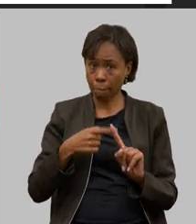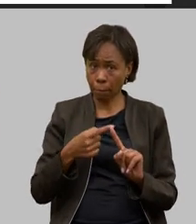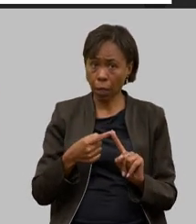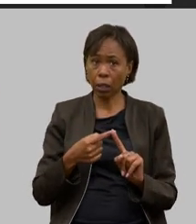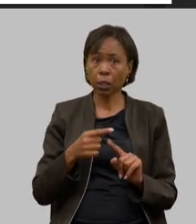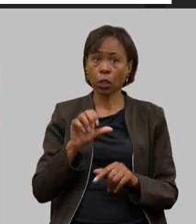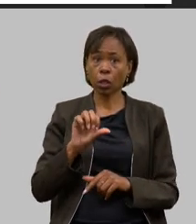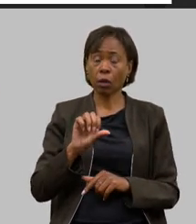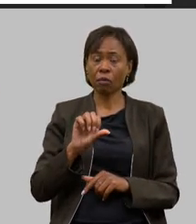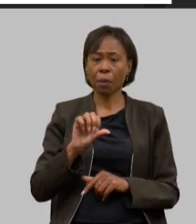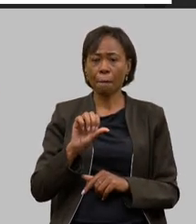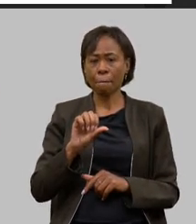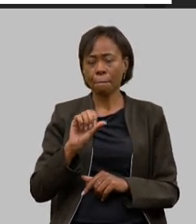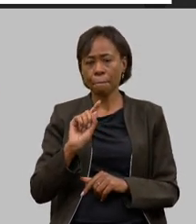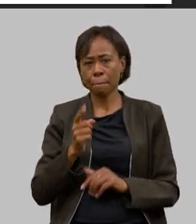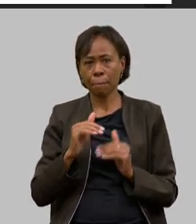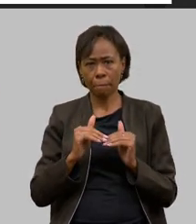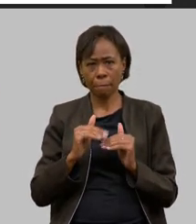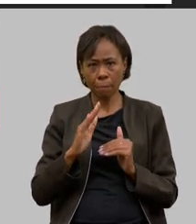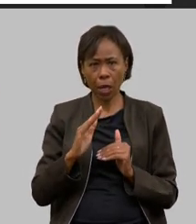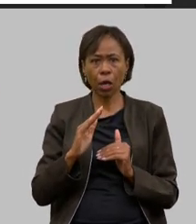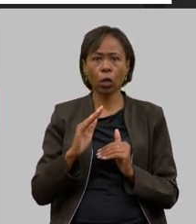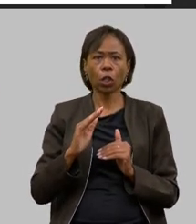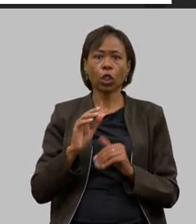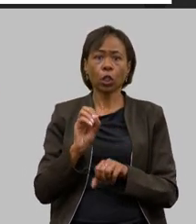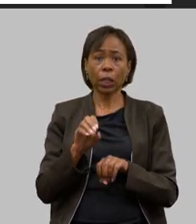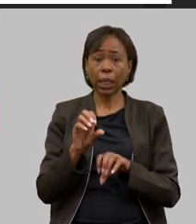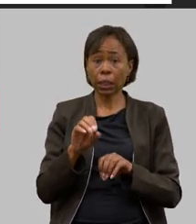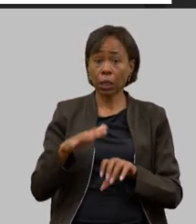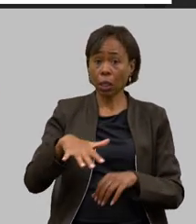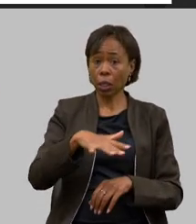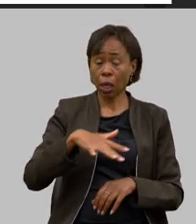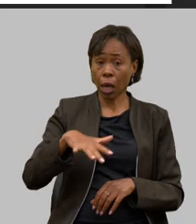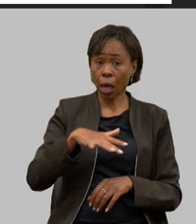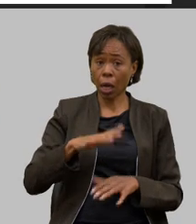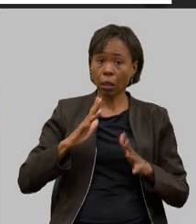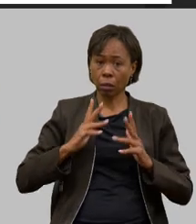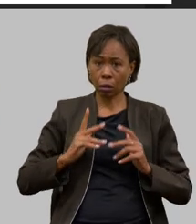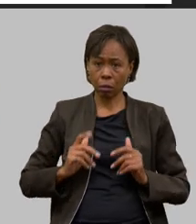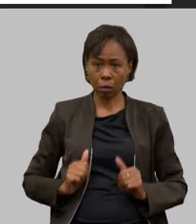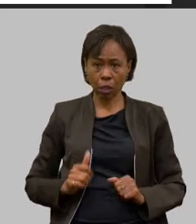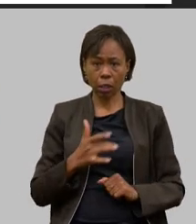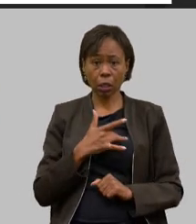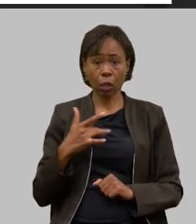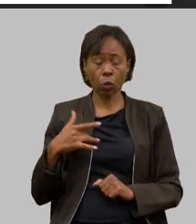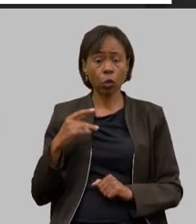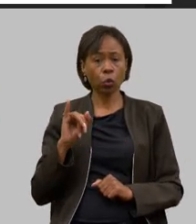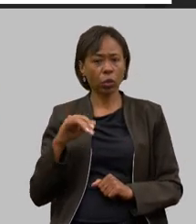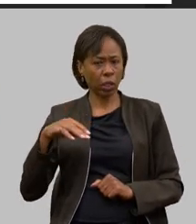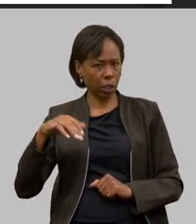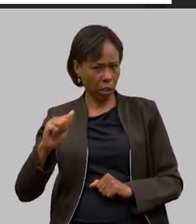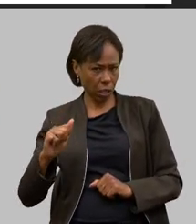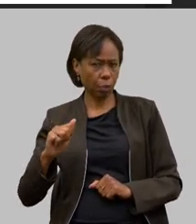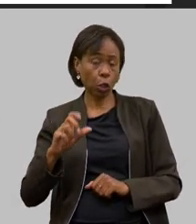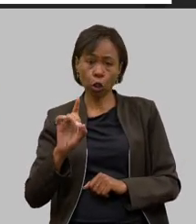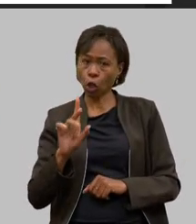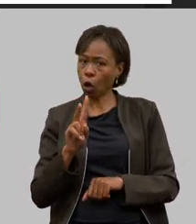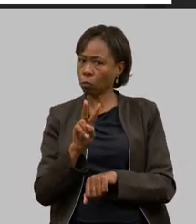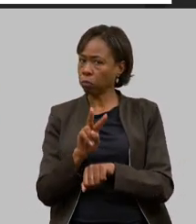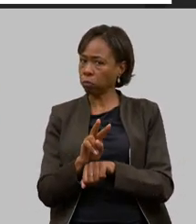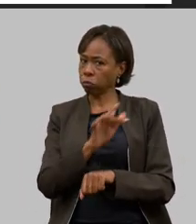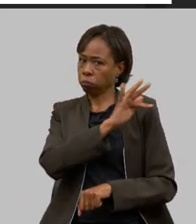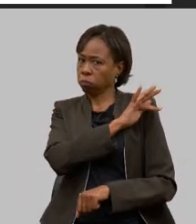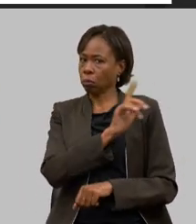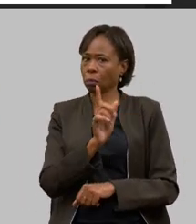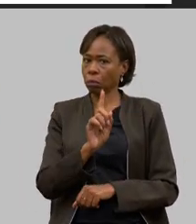9.153 ações de educação sanitária nós entendemos que o IMA passa por um momento diferente não é só fiscalizar nós temos